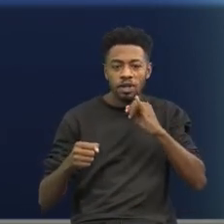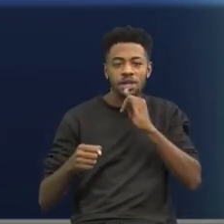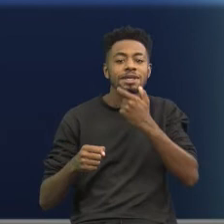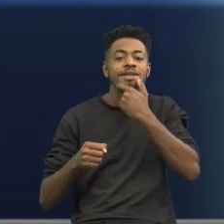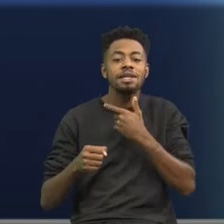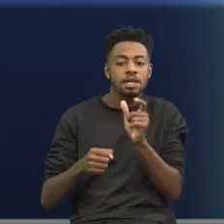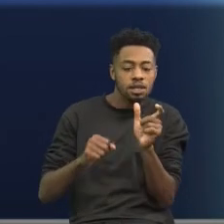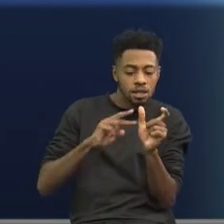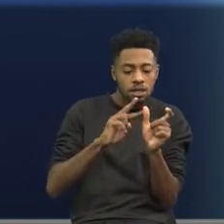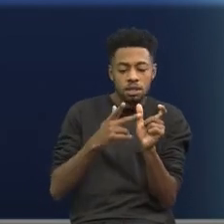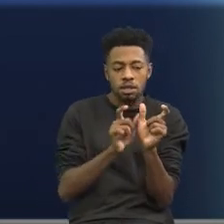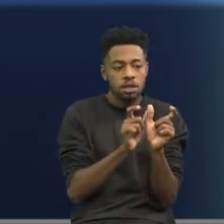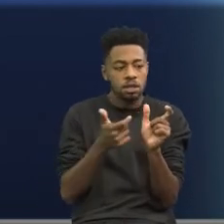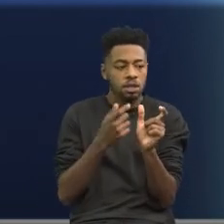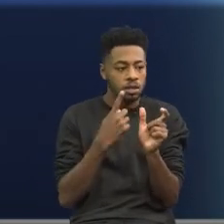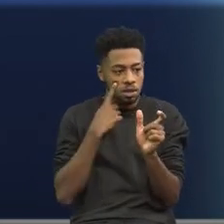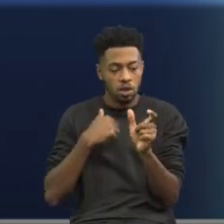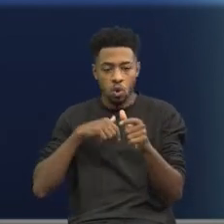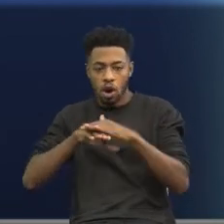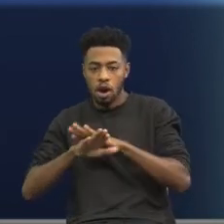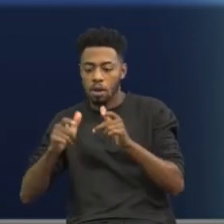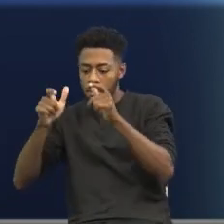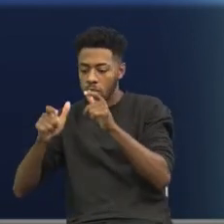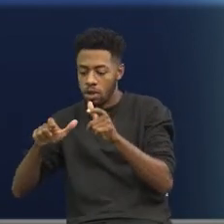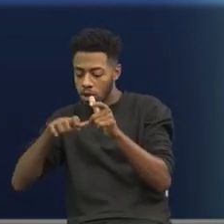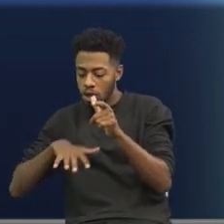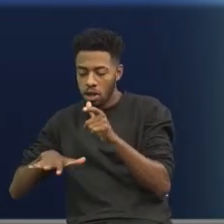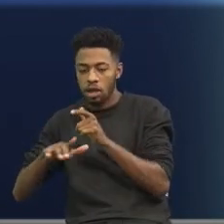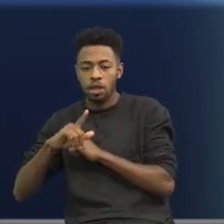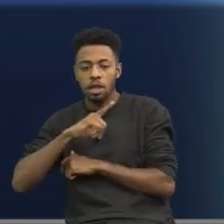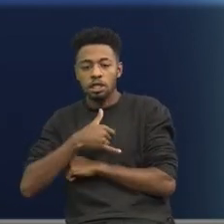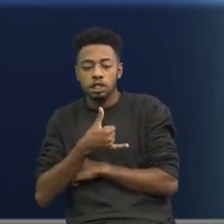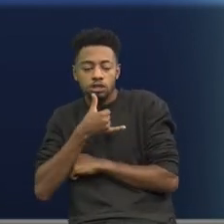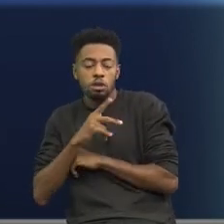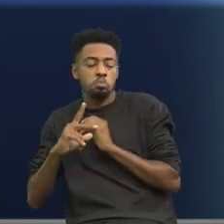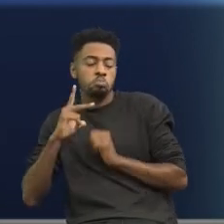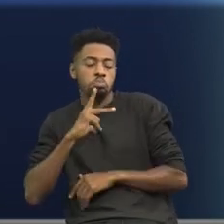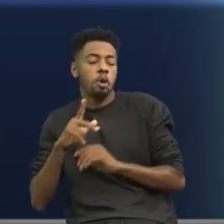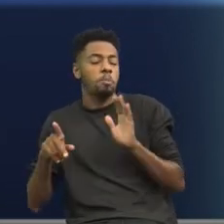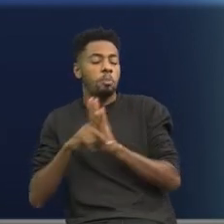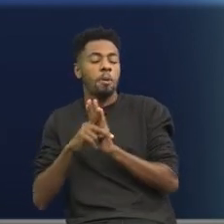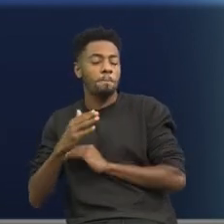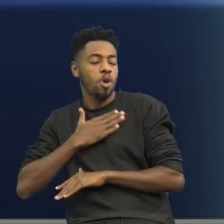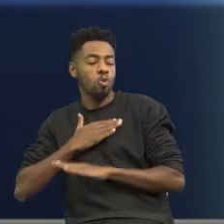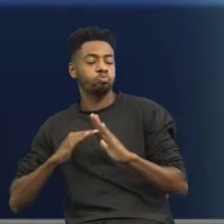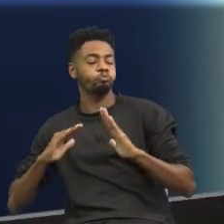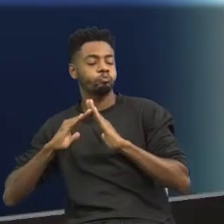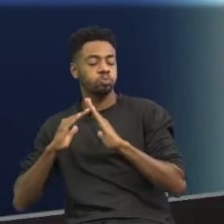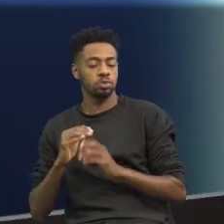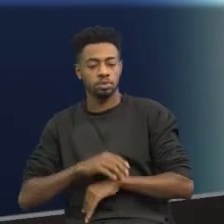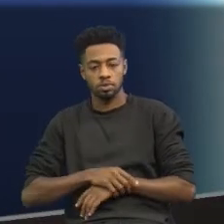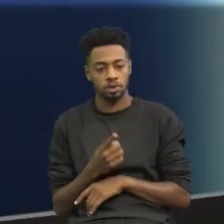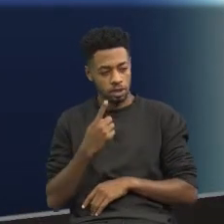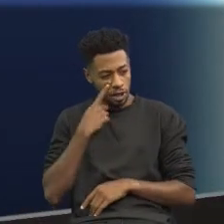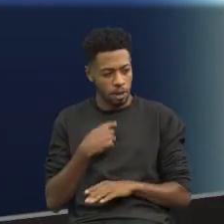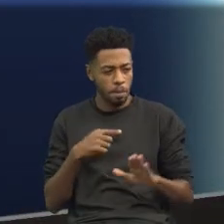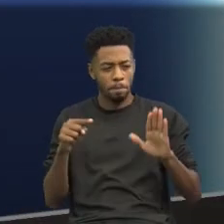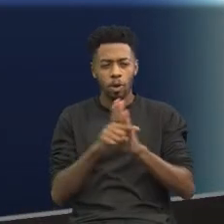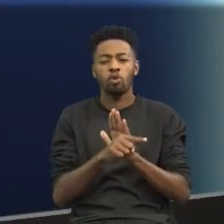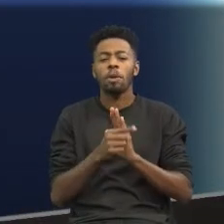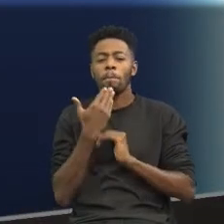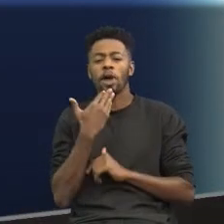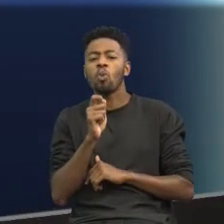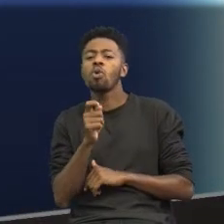você, seria guardando meu espaço de solidão, meu espaço pessoal. E a questão pede o seguinte,